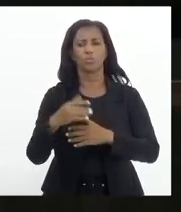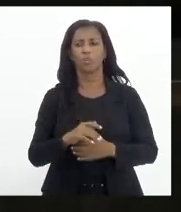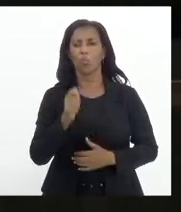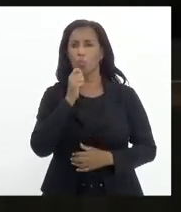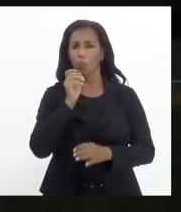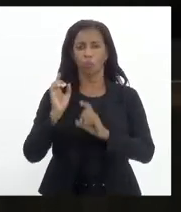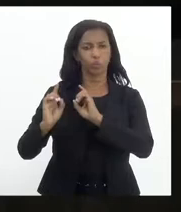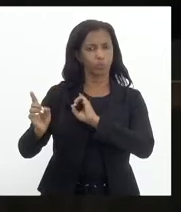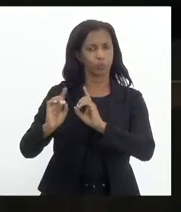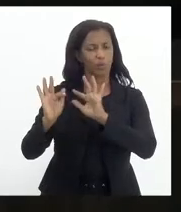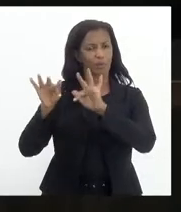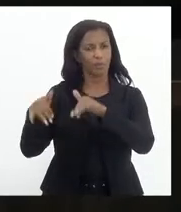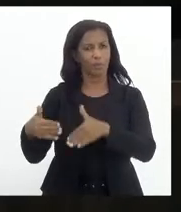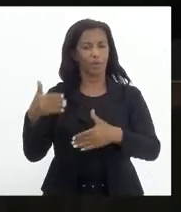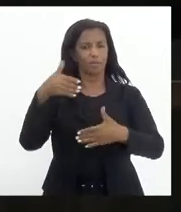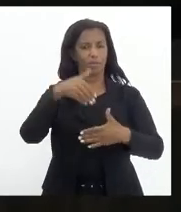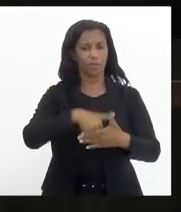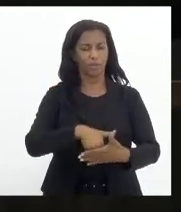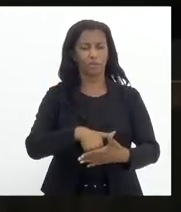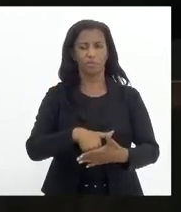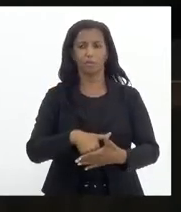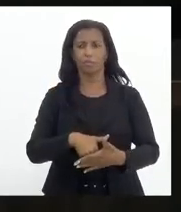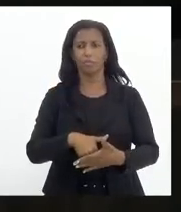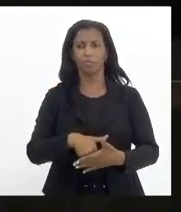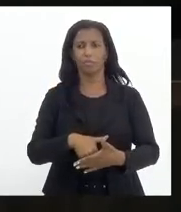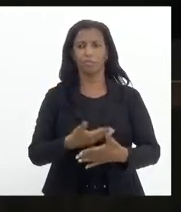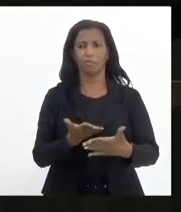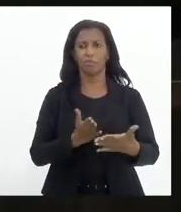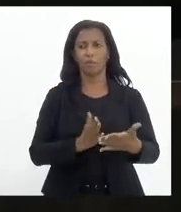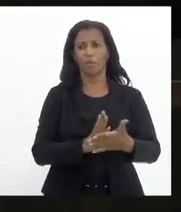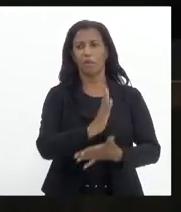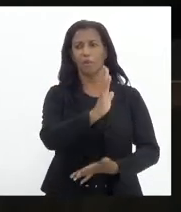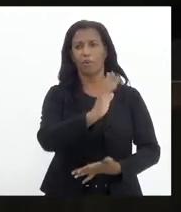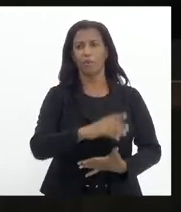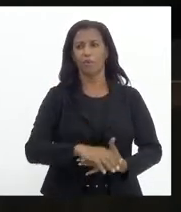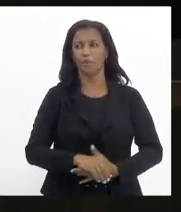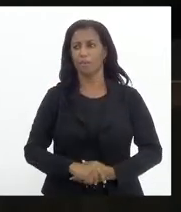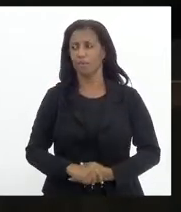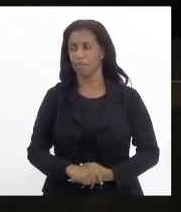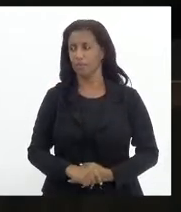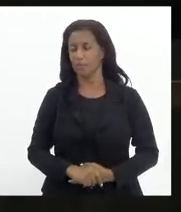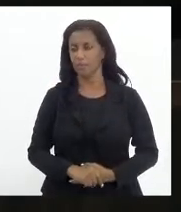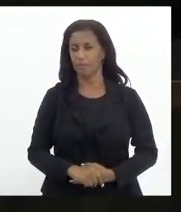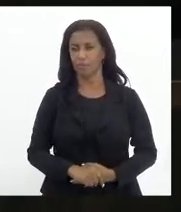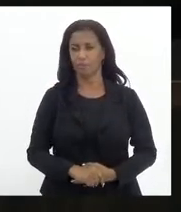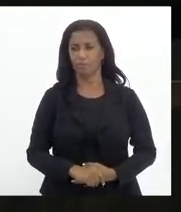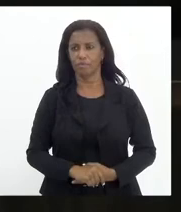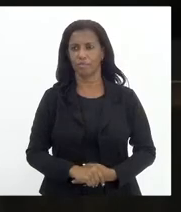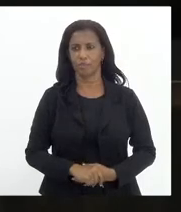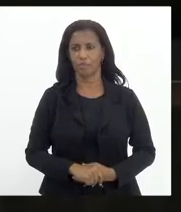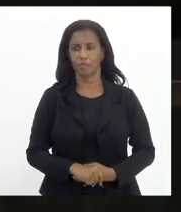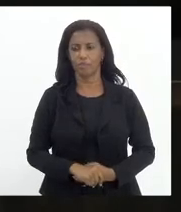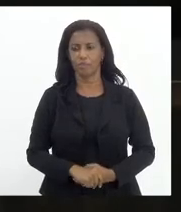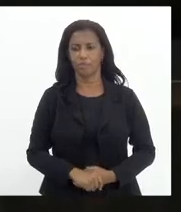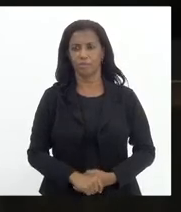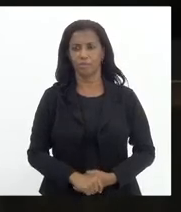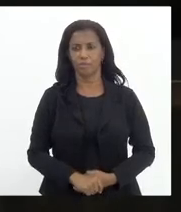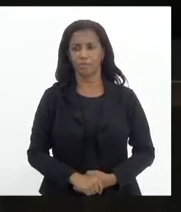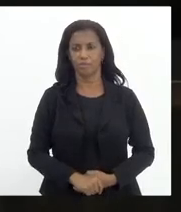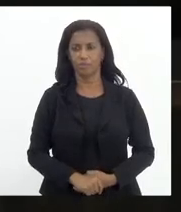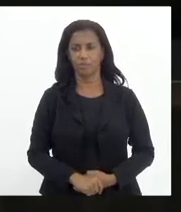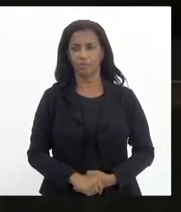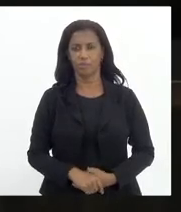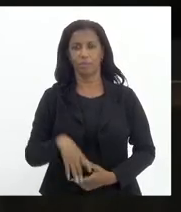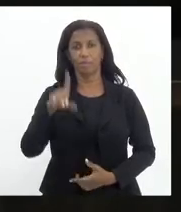quem queira discutir. Encerrado a discussão. Em votação. Os senhores que aprovam, permaneçam como estão. Aprovado. a autógrafo.